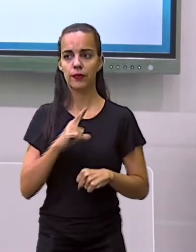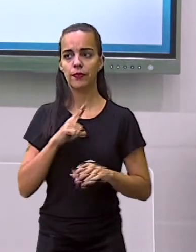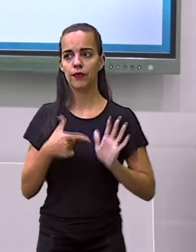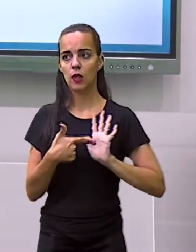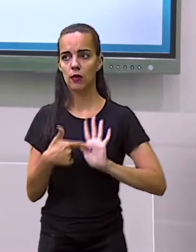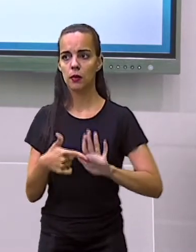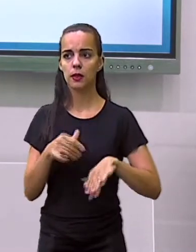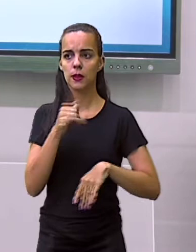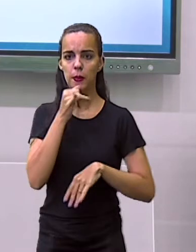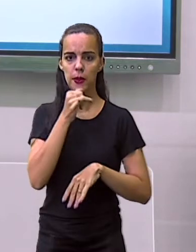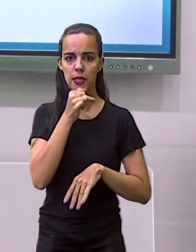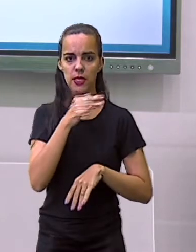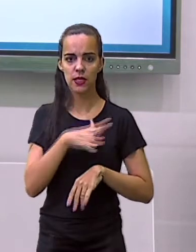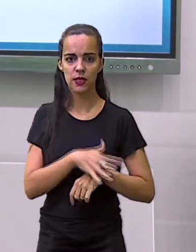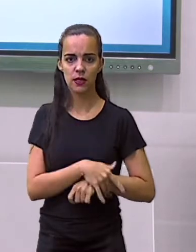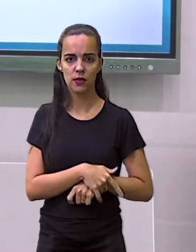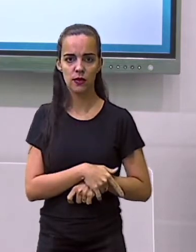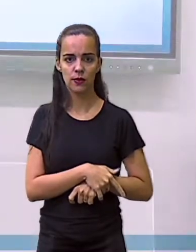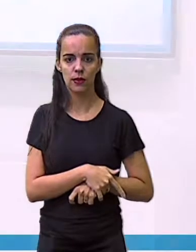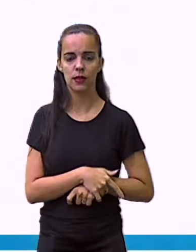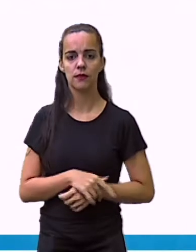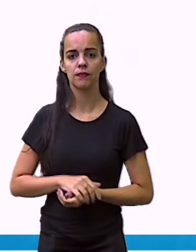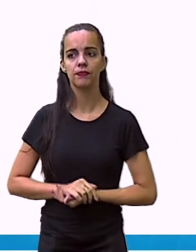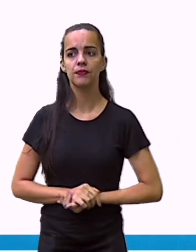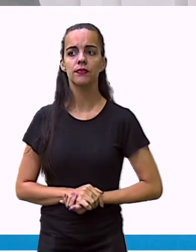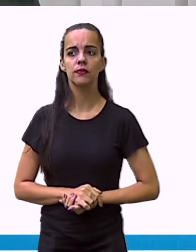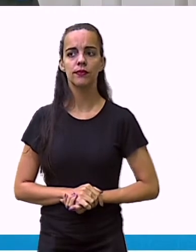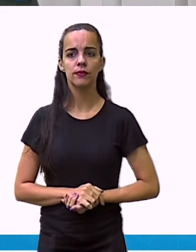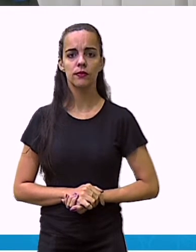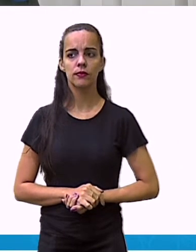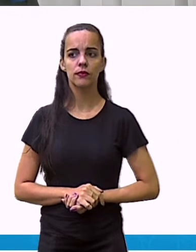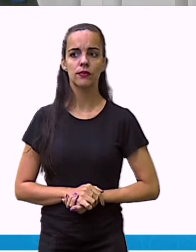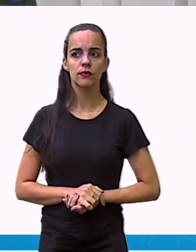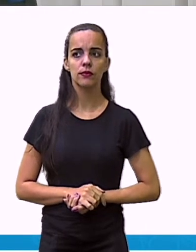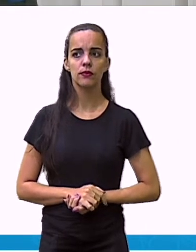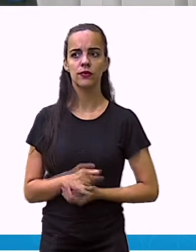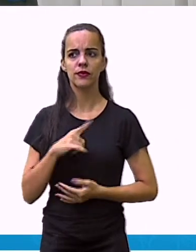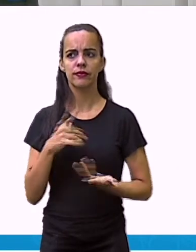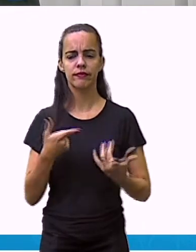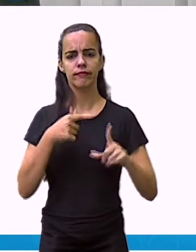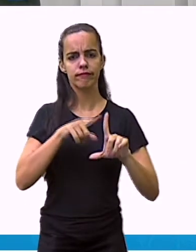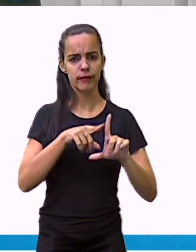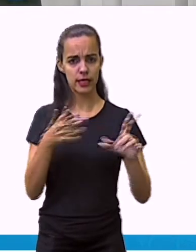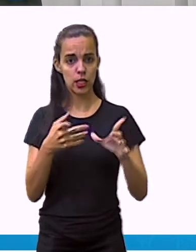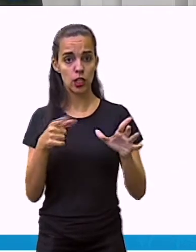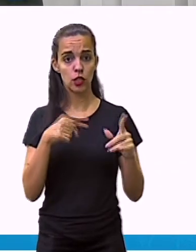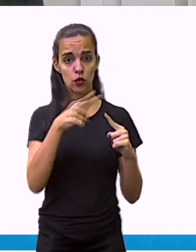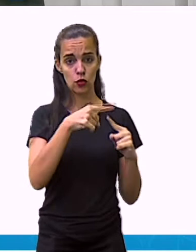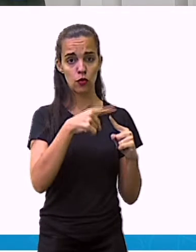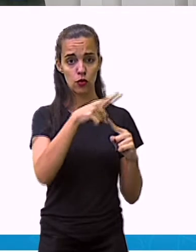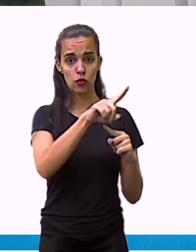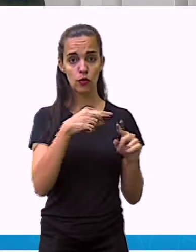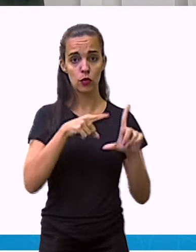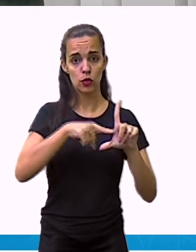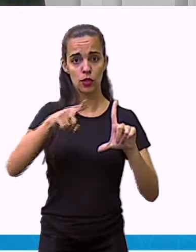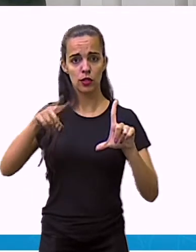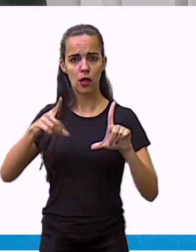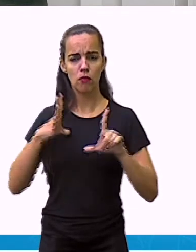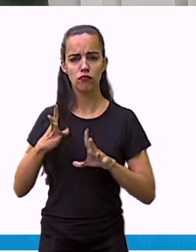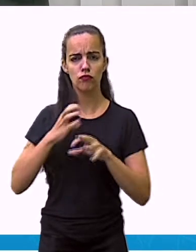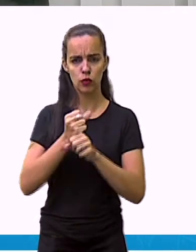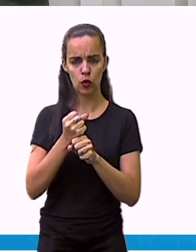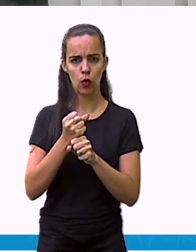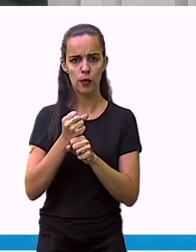um pouquinho sobre esses gráficos de setores. Em um gráfico de setores, a soma dos valores dos